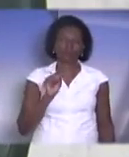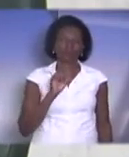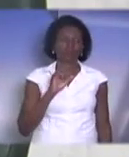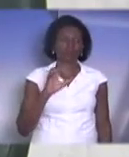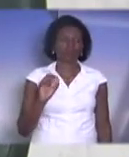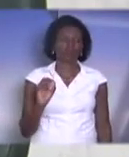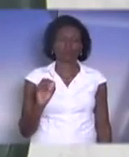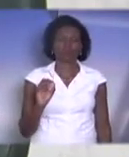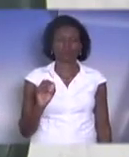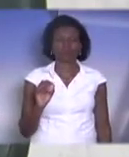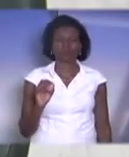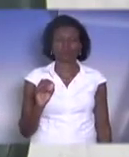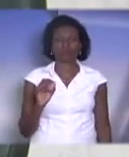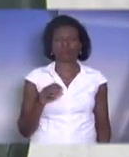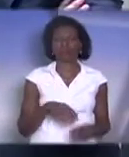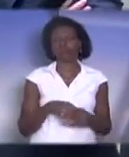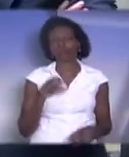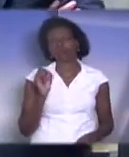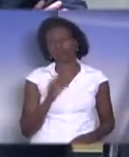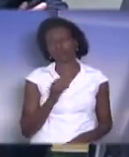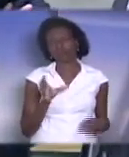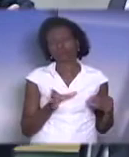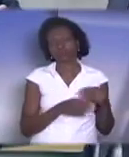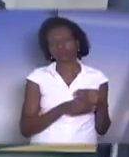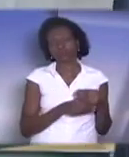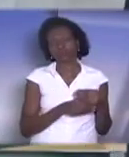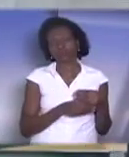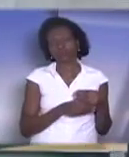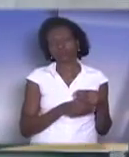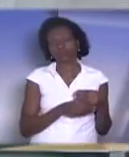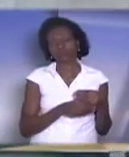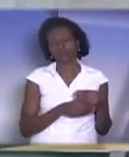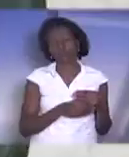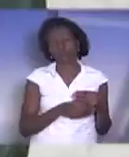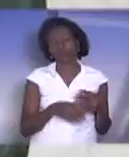Para votar a favor das emendas e da emenda aglutinativa. Está registrado.